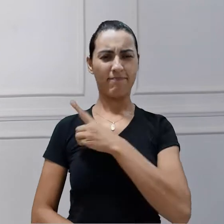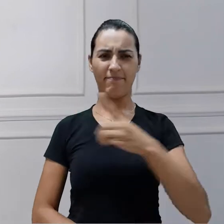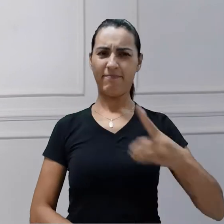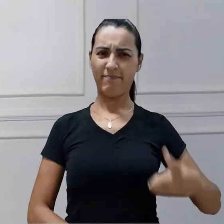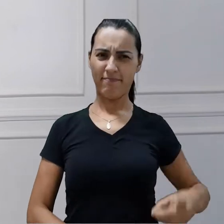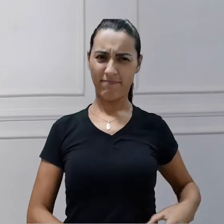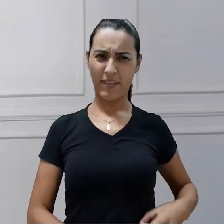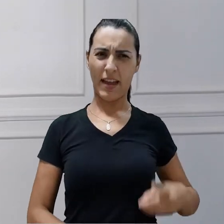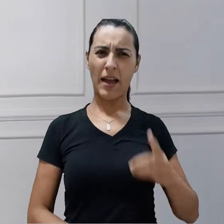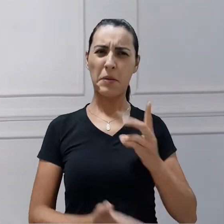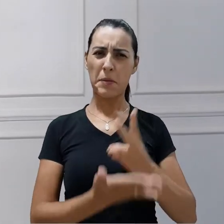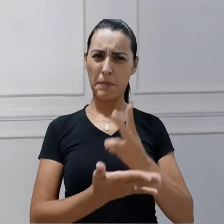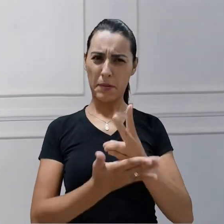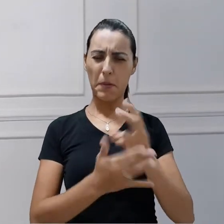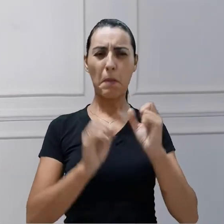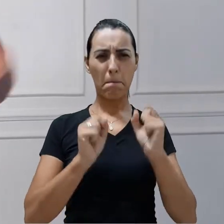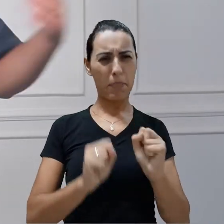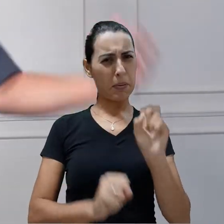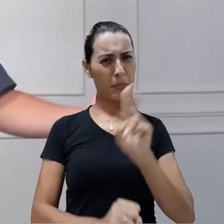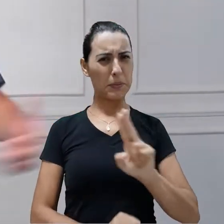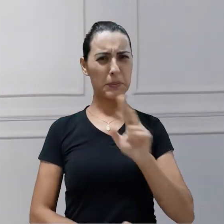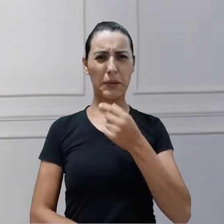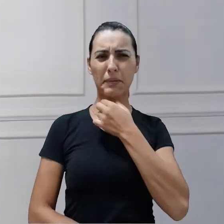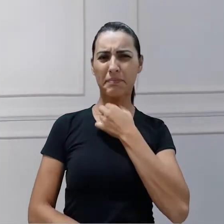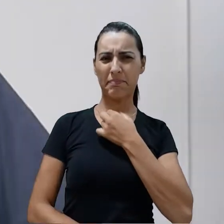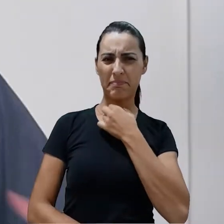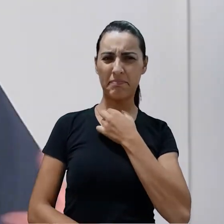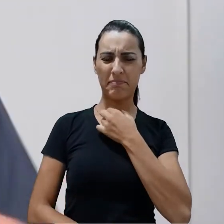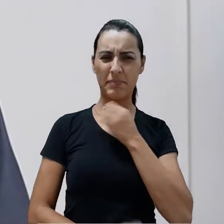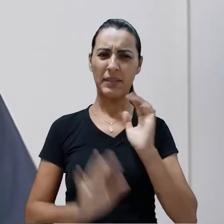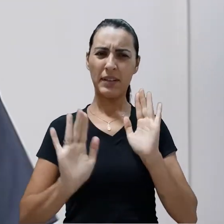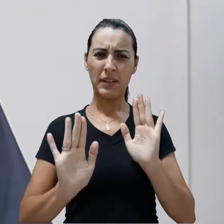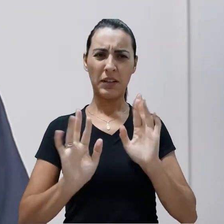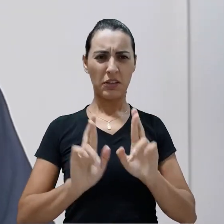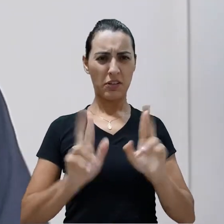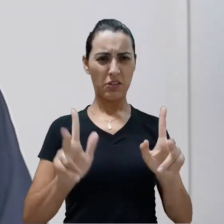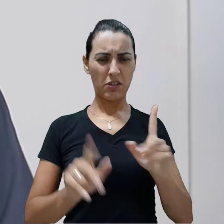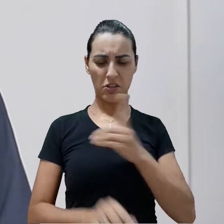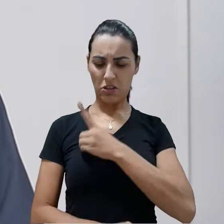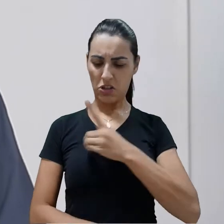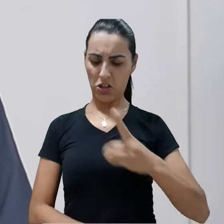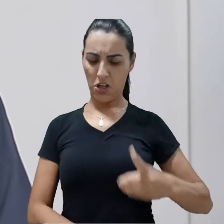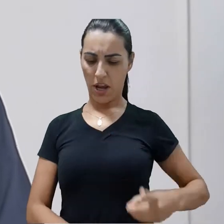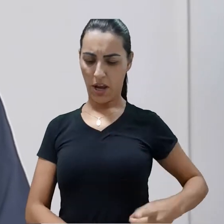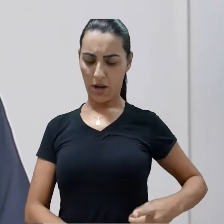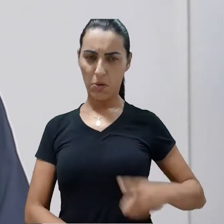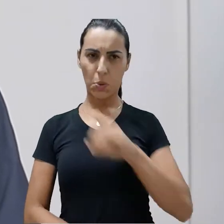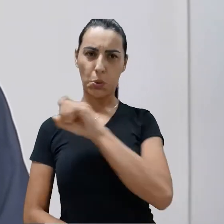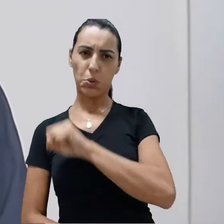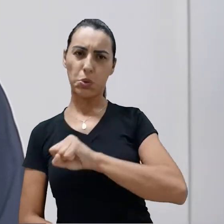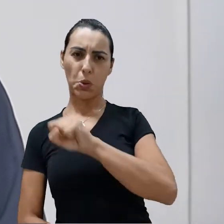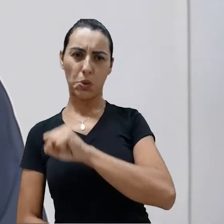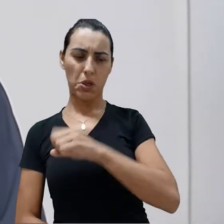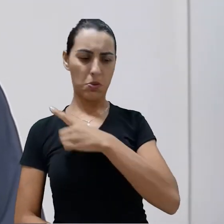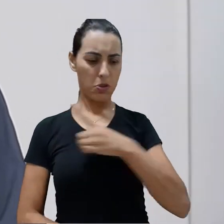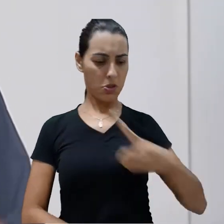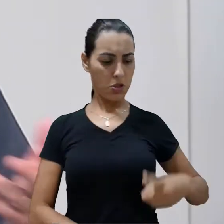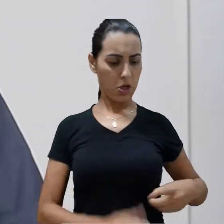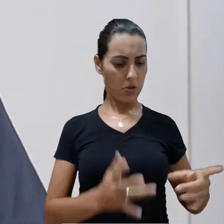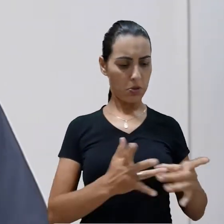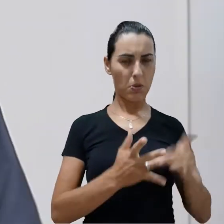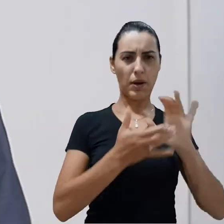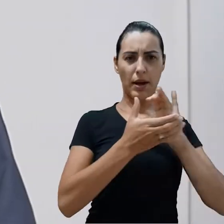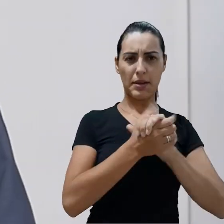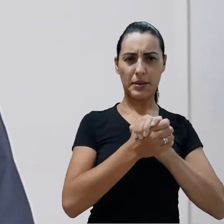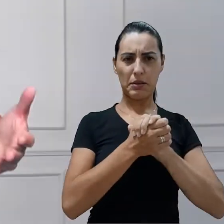Diácono permanente pode usar clérgima? Qual a diferença entre diácono permanente solteiro